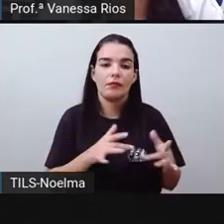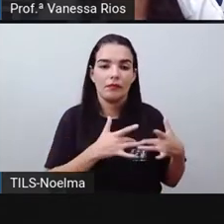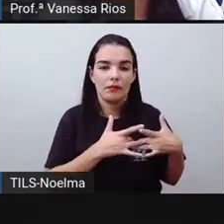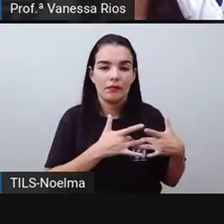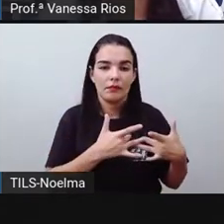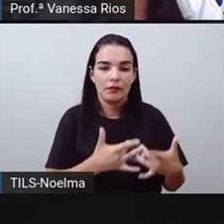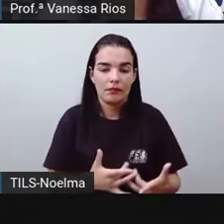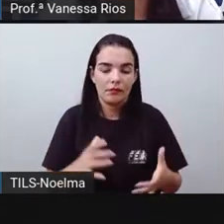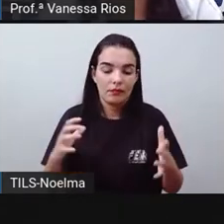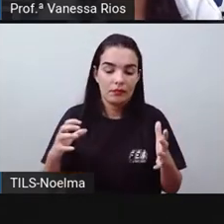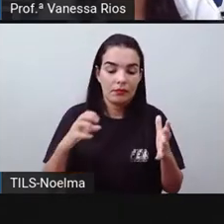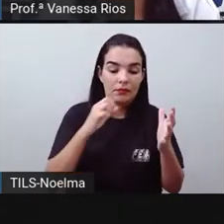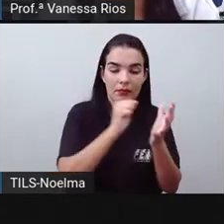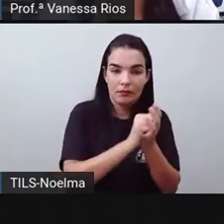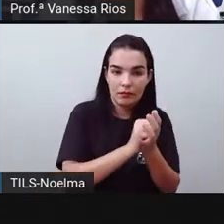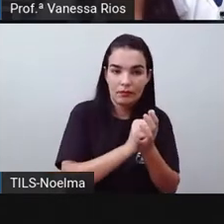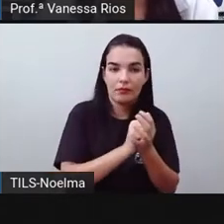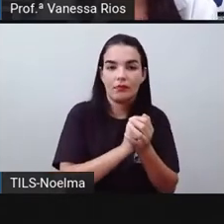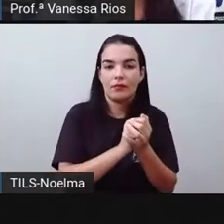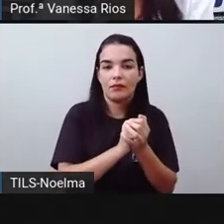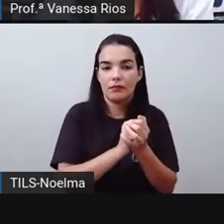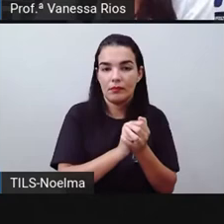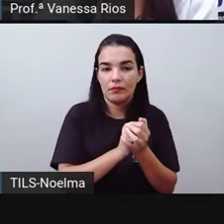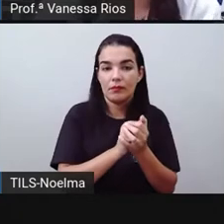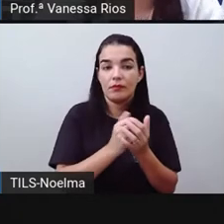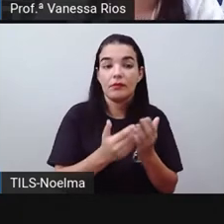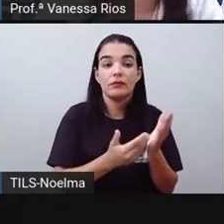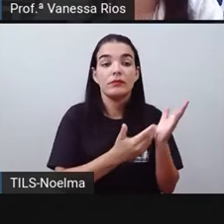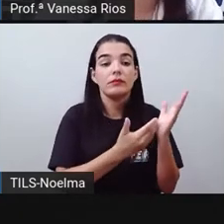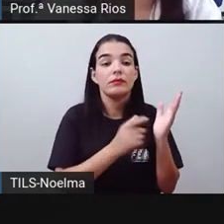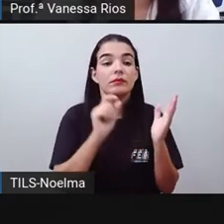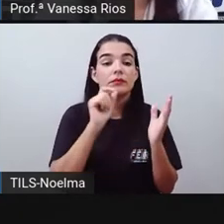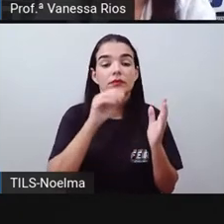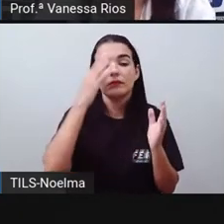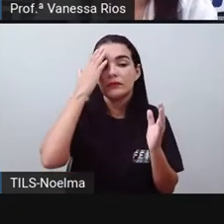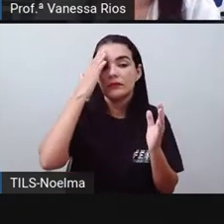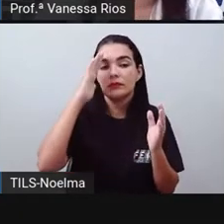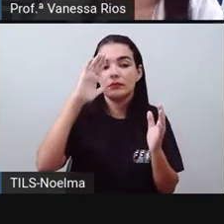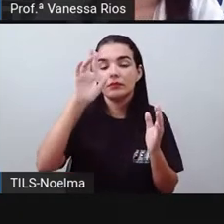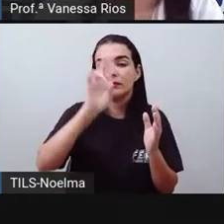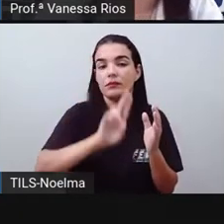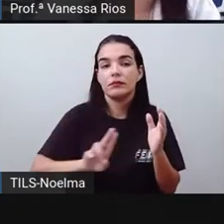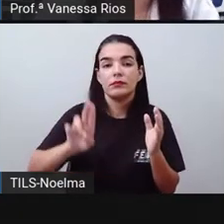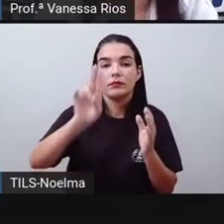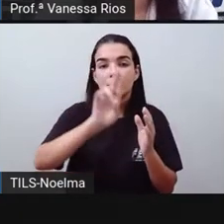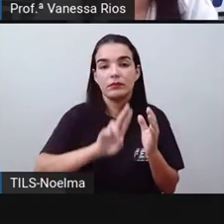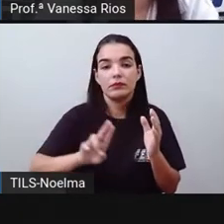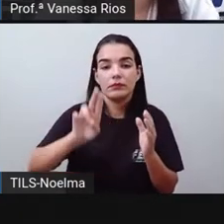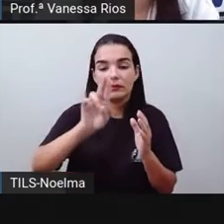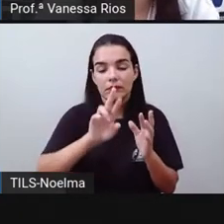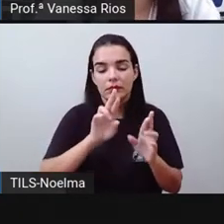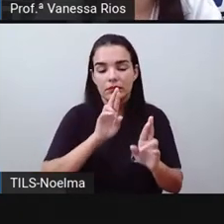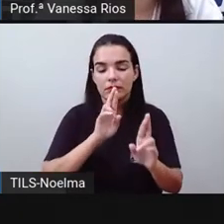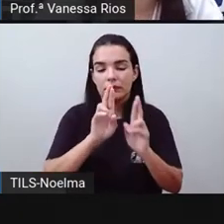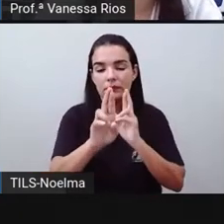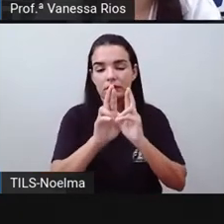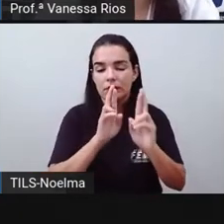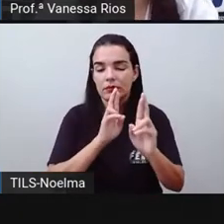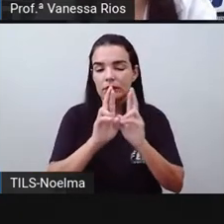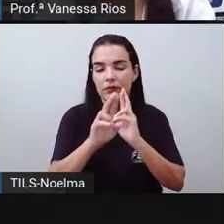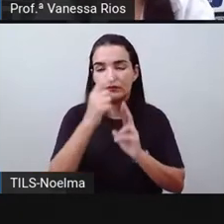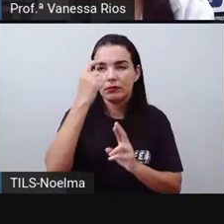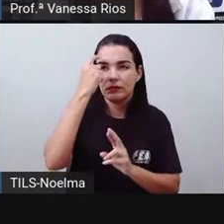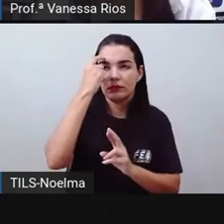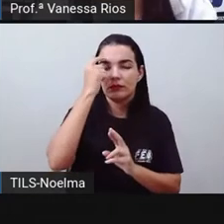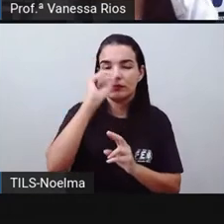contratação e gerenciamento. Isso aí a gente está falando principalmente de utilizar o transporte rodoviário quando se pensa em